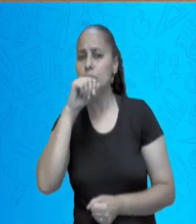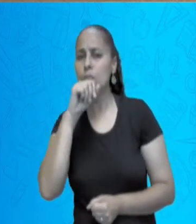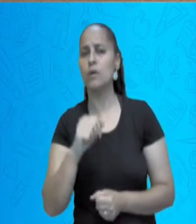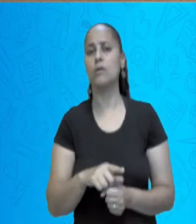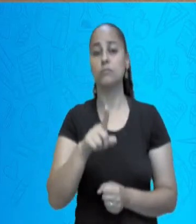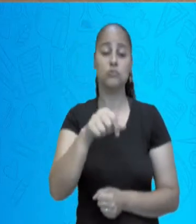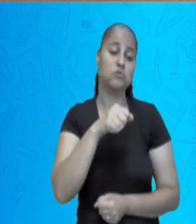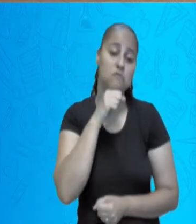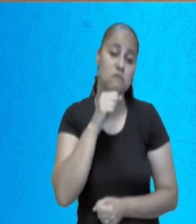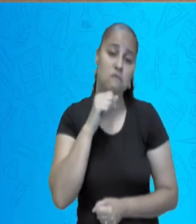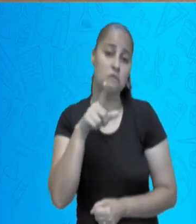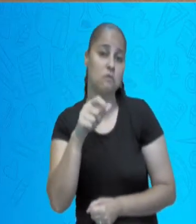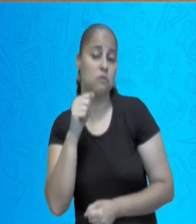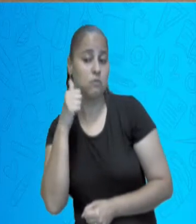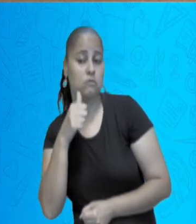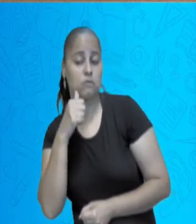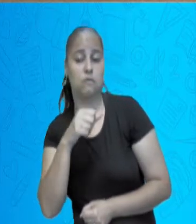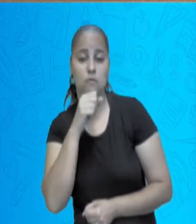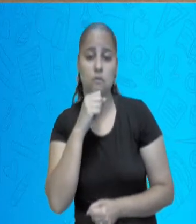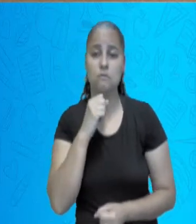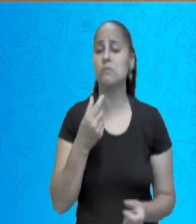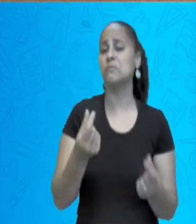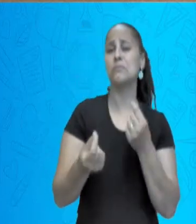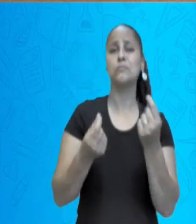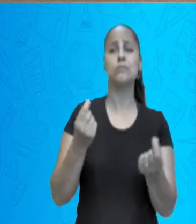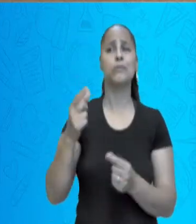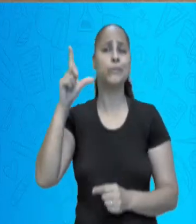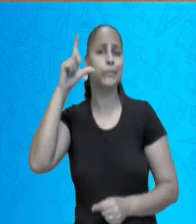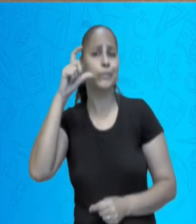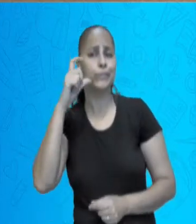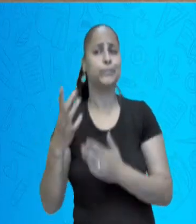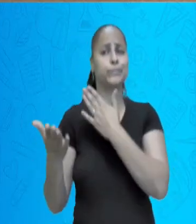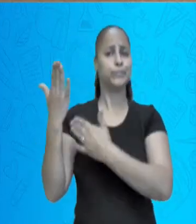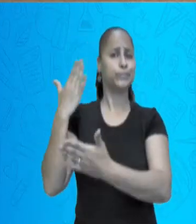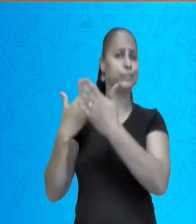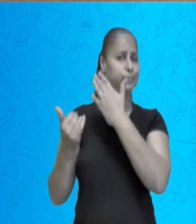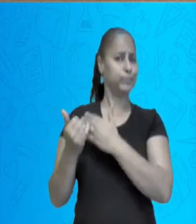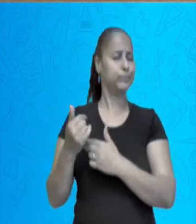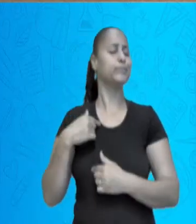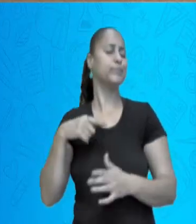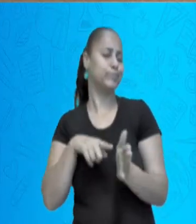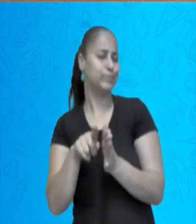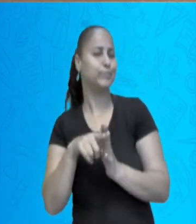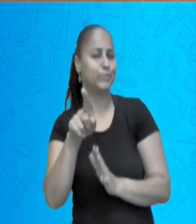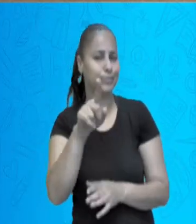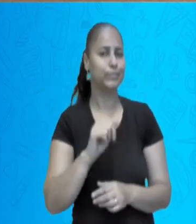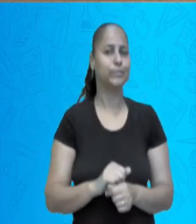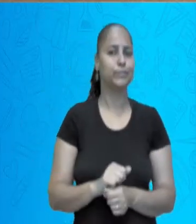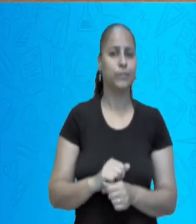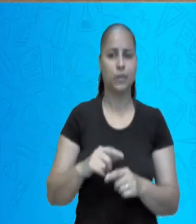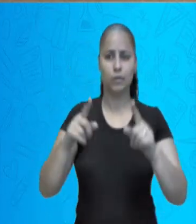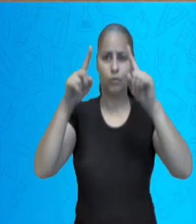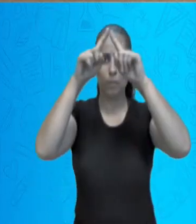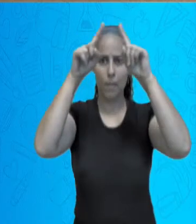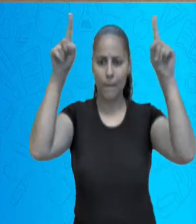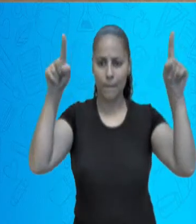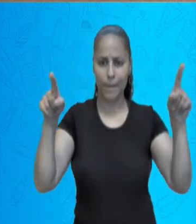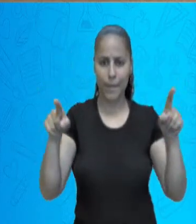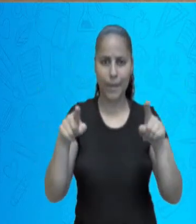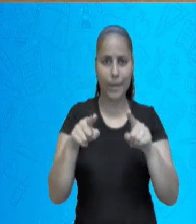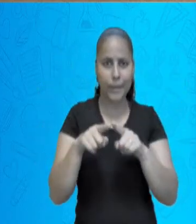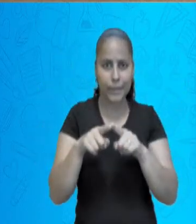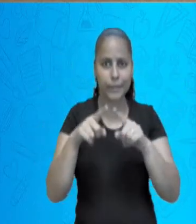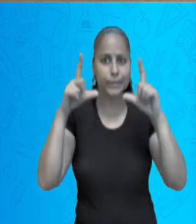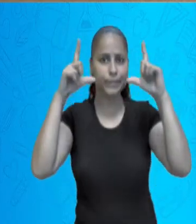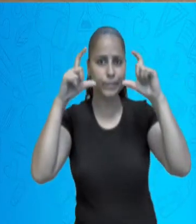do seu avô, do seu avó, imagina como que era para poder tirar fotografia. Eu te conto, era com uma máquina fotográfica, que eu vou mostrar